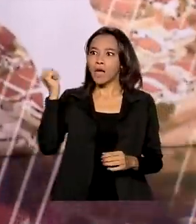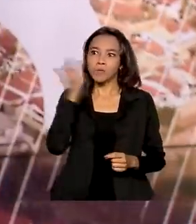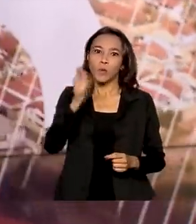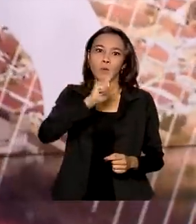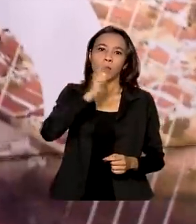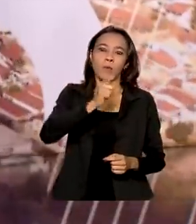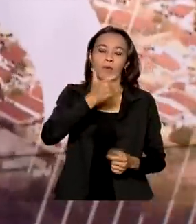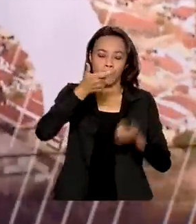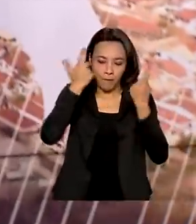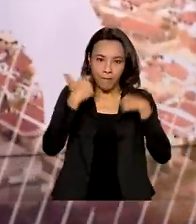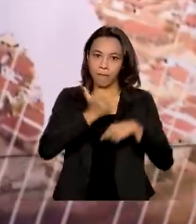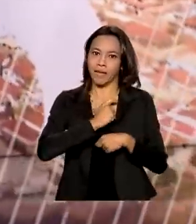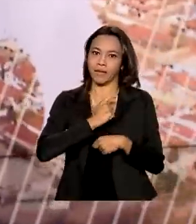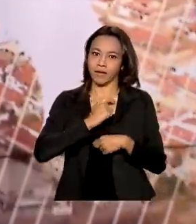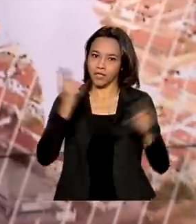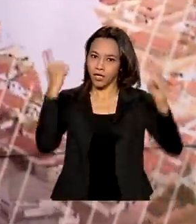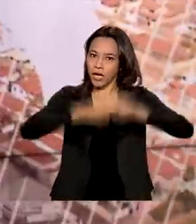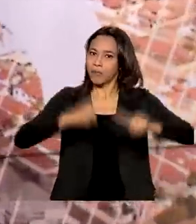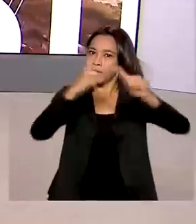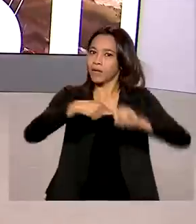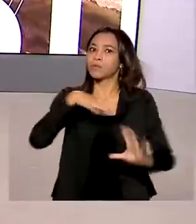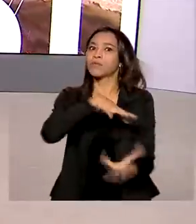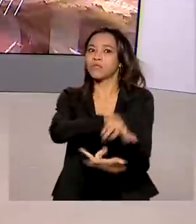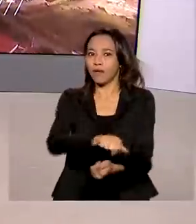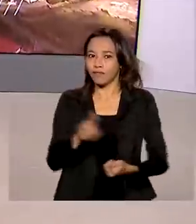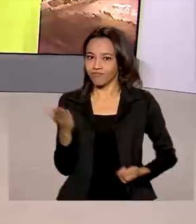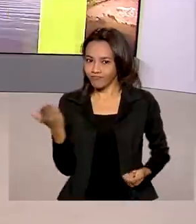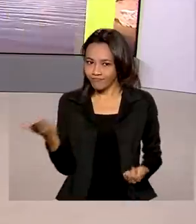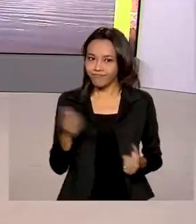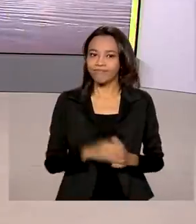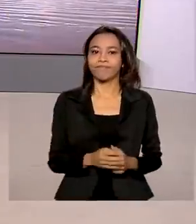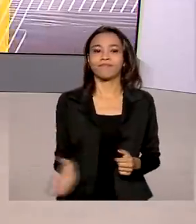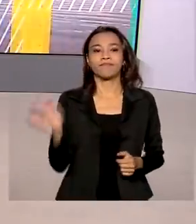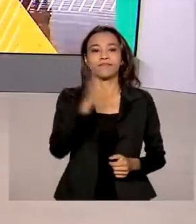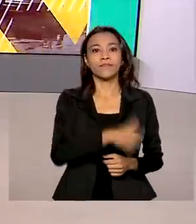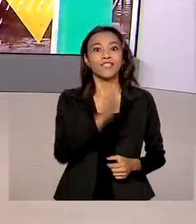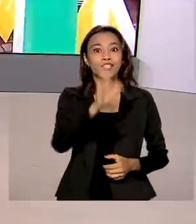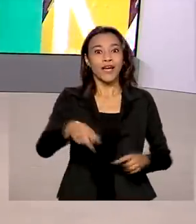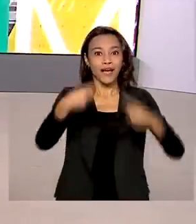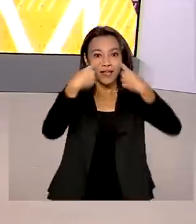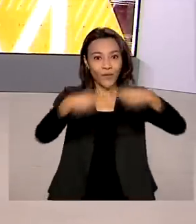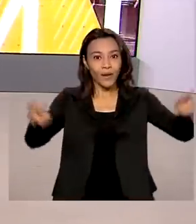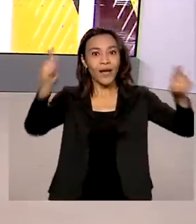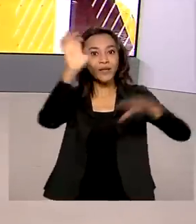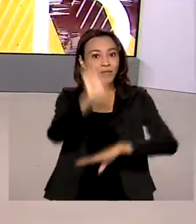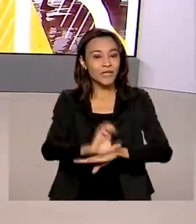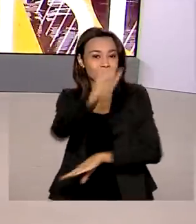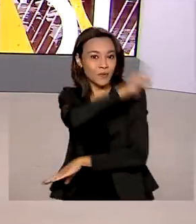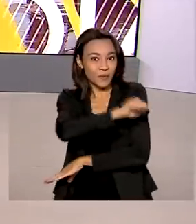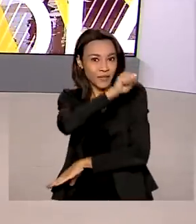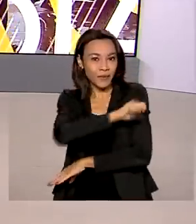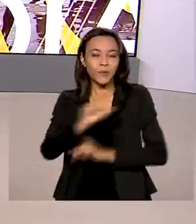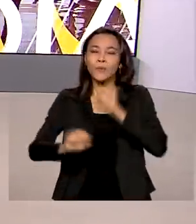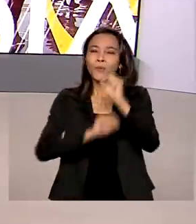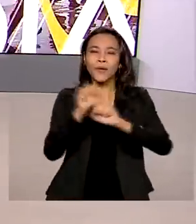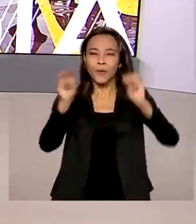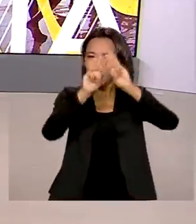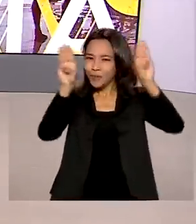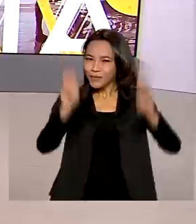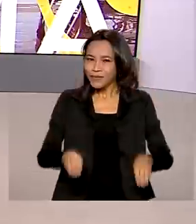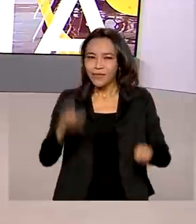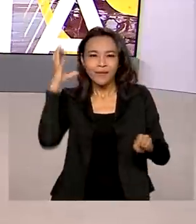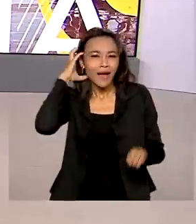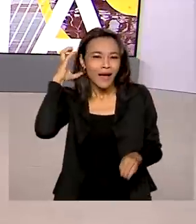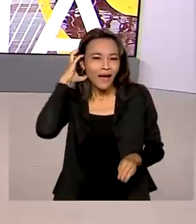todos os tempos em campeonatos mundiais. Foi inaugurado no Rio de Janeiro um buzeu da Rádio Nacional. Ele reúne num só